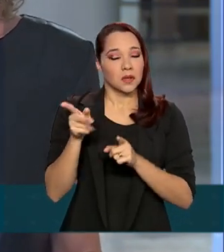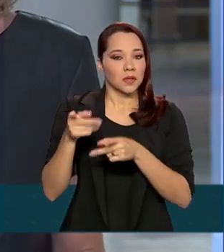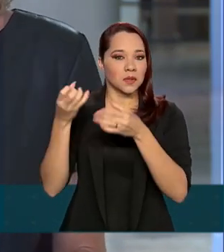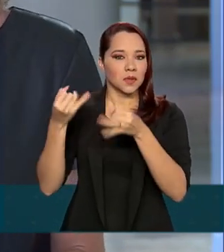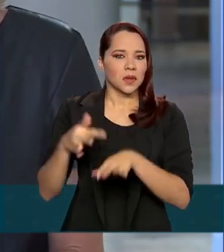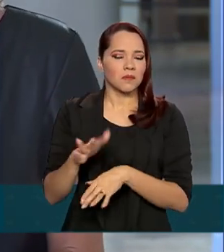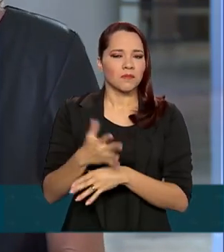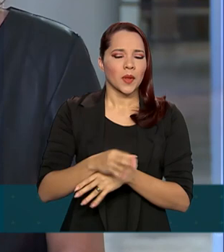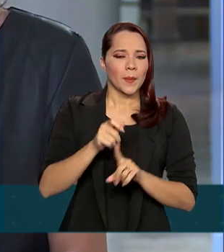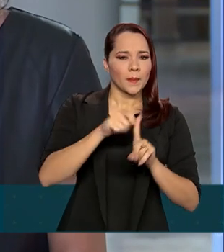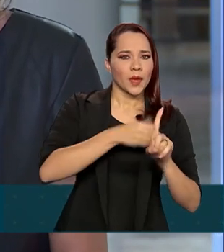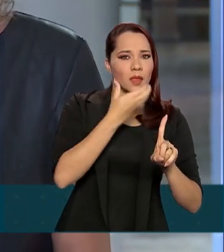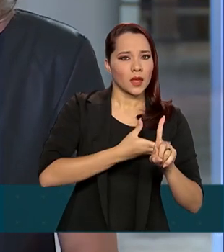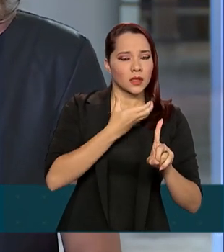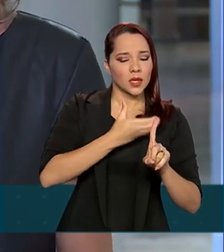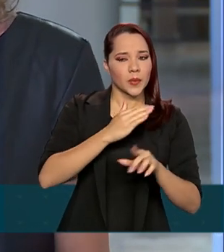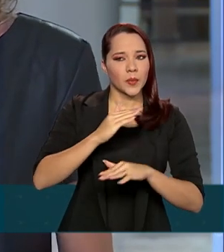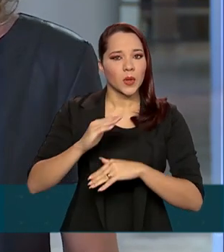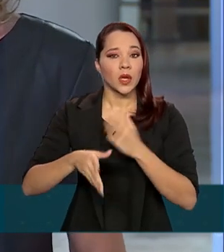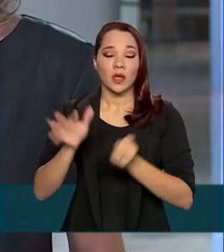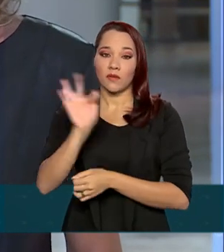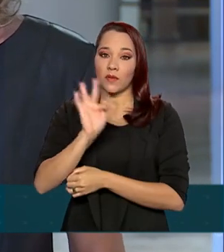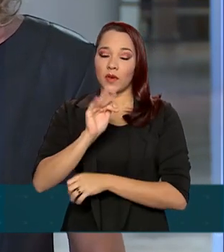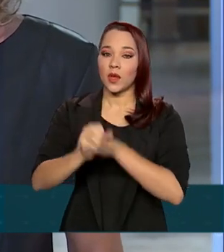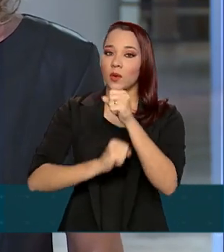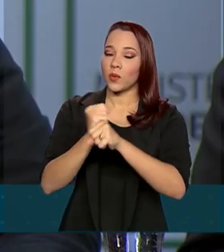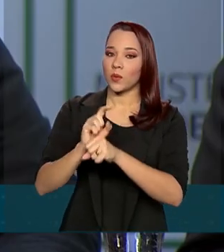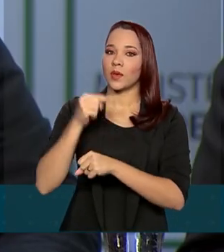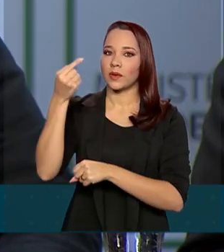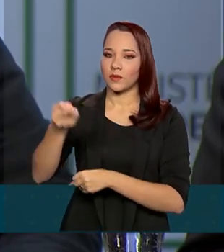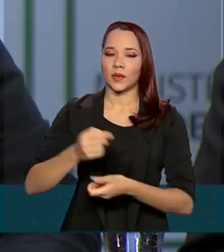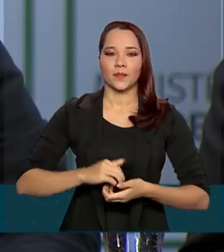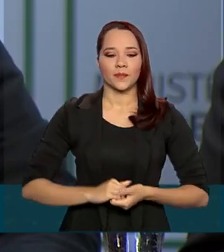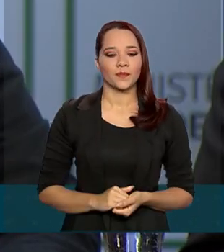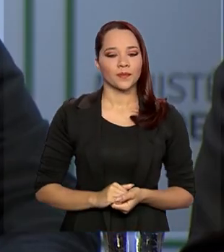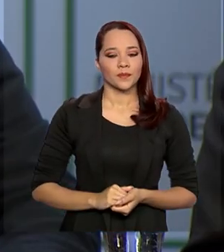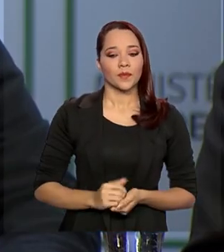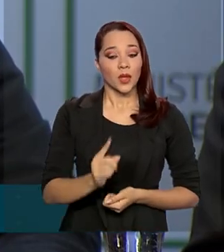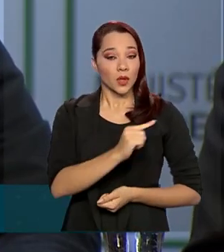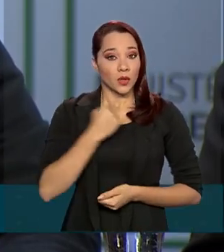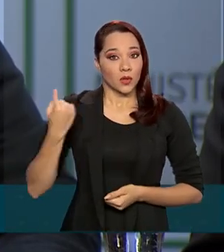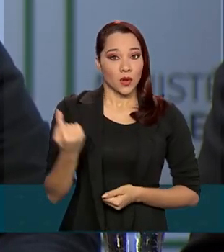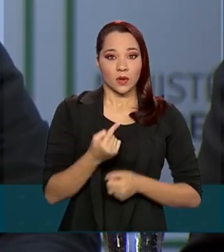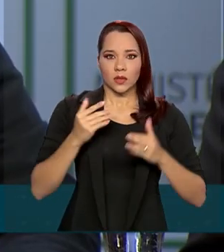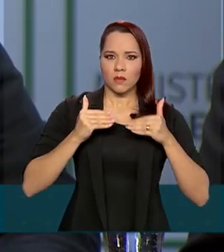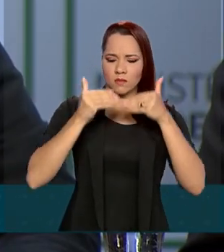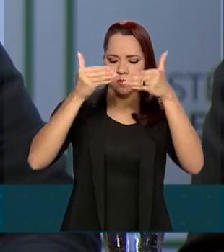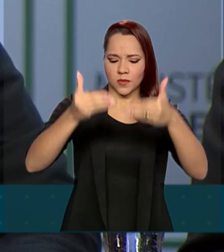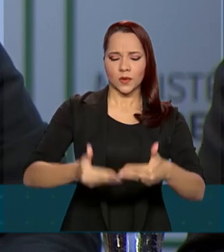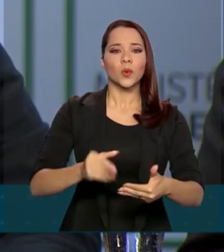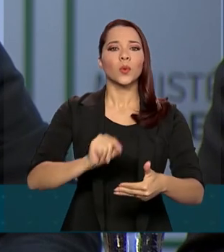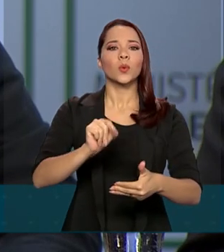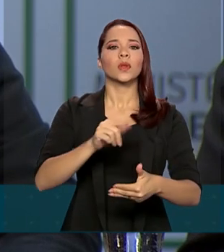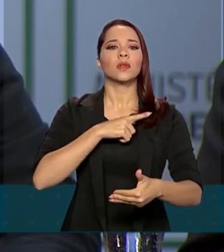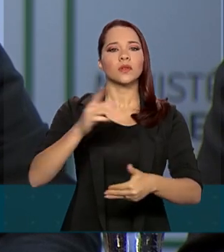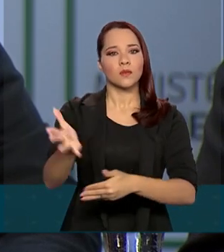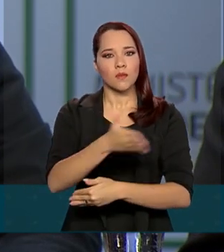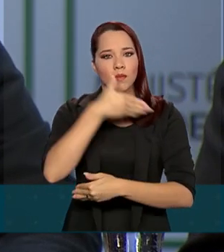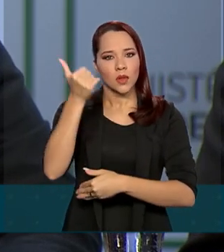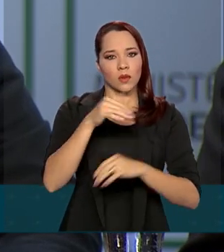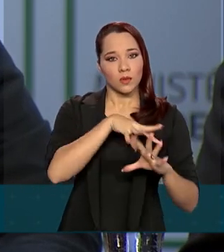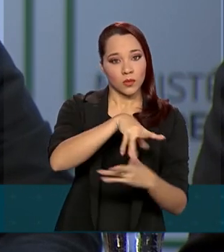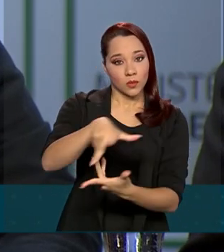ele, entre dezembro deste ano e fevereiro do ano que vem. Nós estamos na vanguarda com o que há de melhor no mundo.